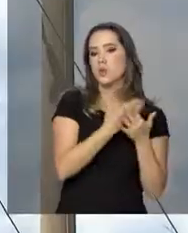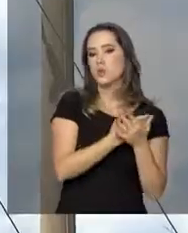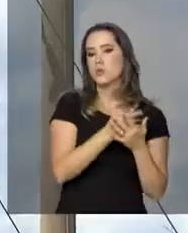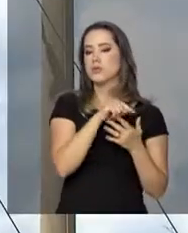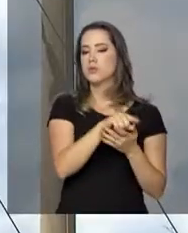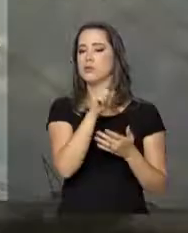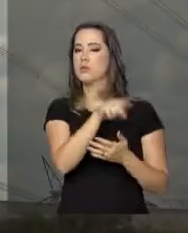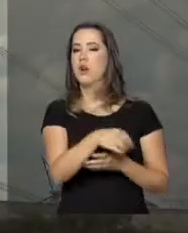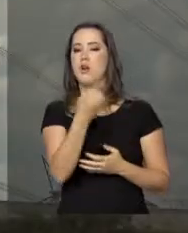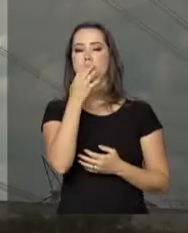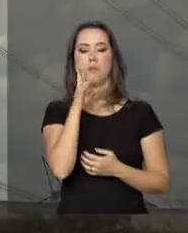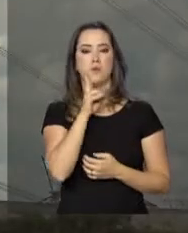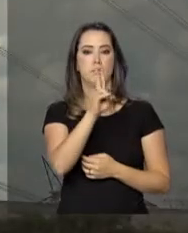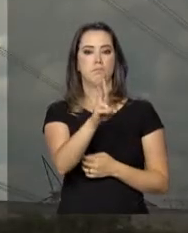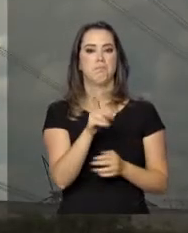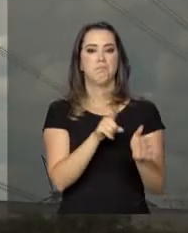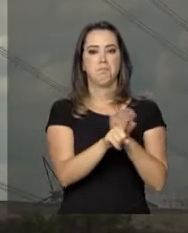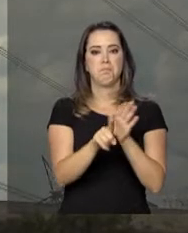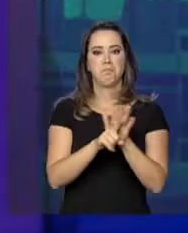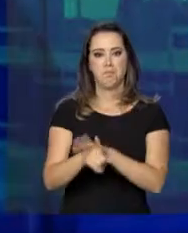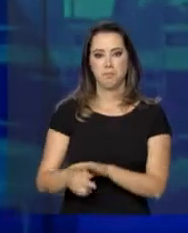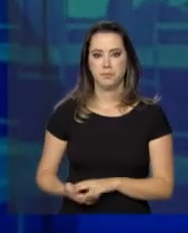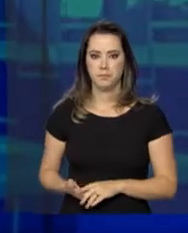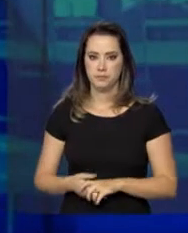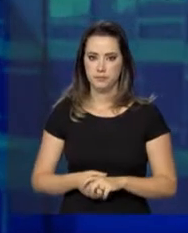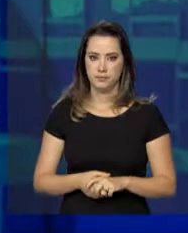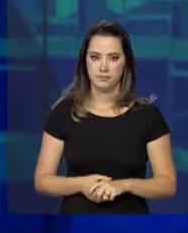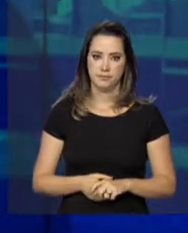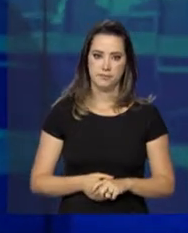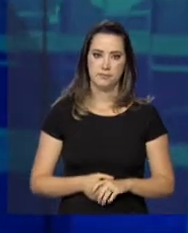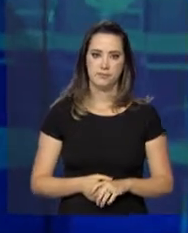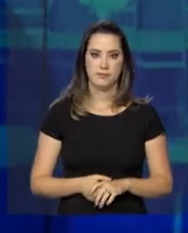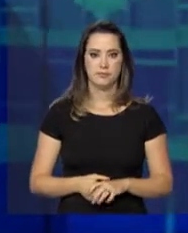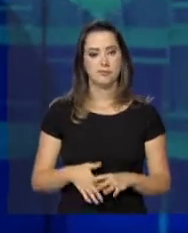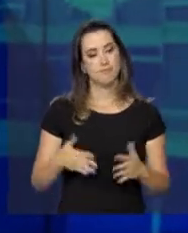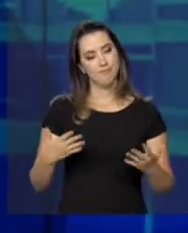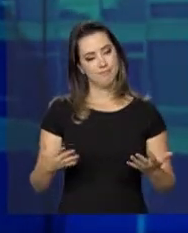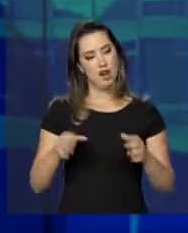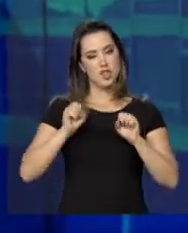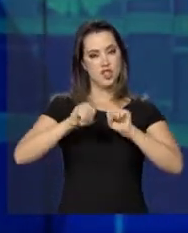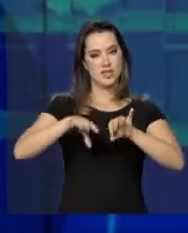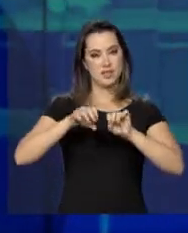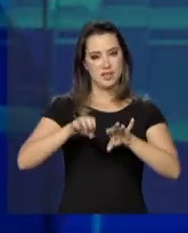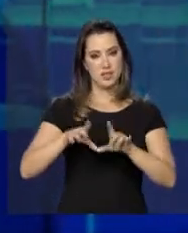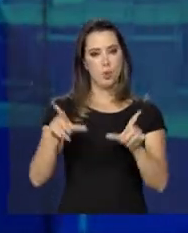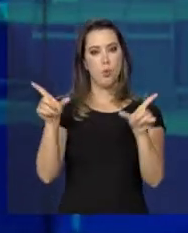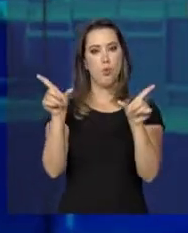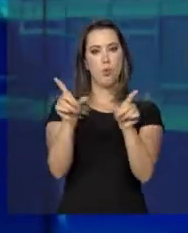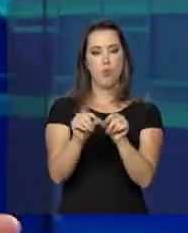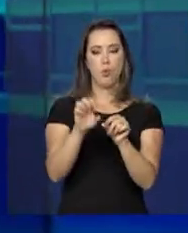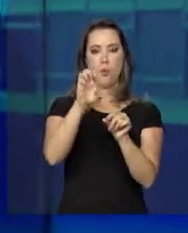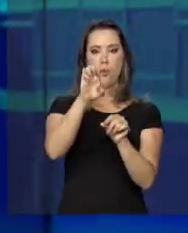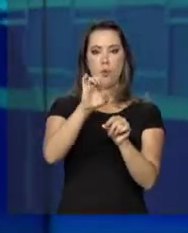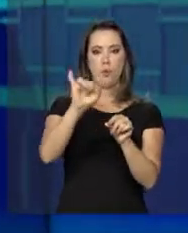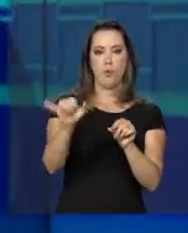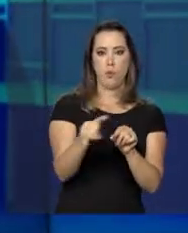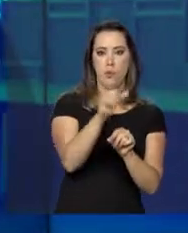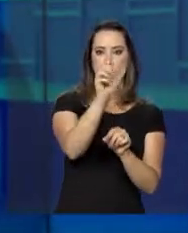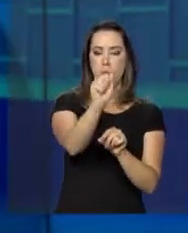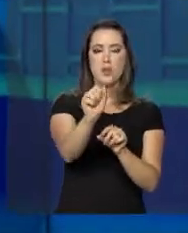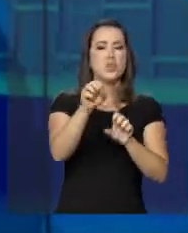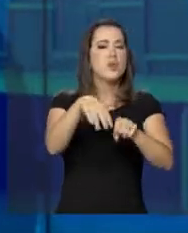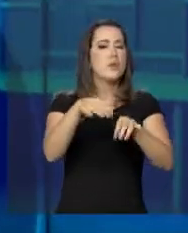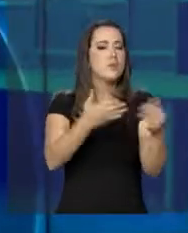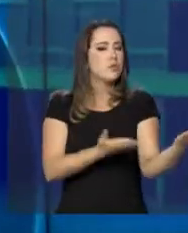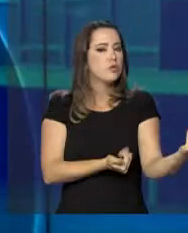vantagens verificadas pelos pesquisadores. Vamos agora falar de educação. O EJA, que é a Educação de Jovens